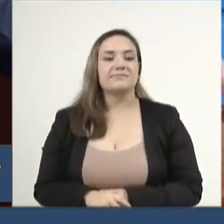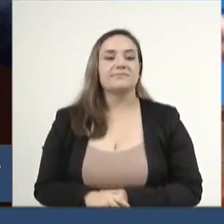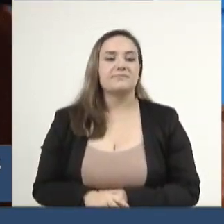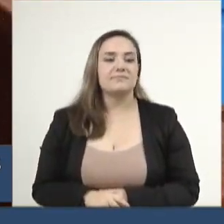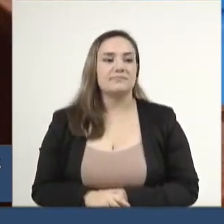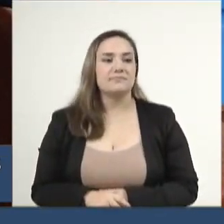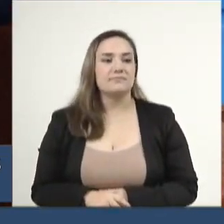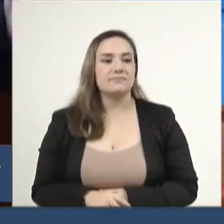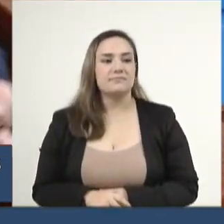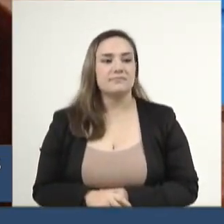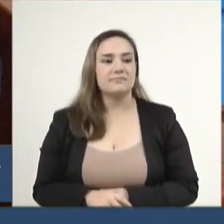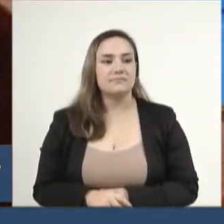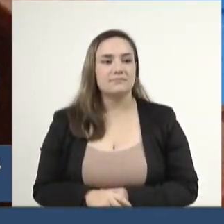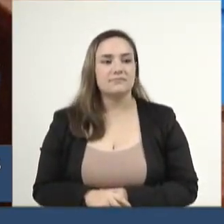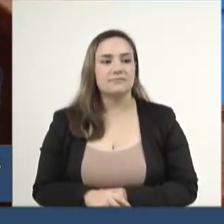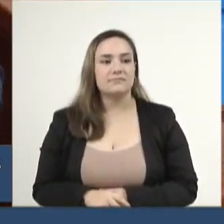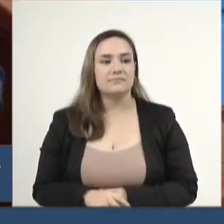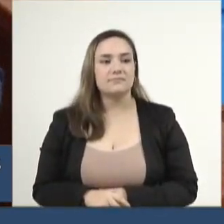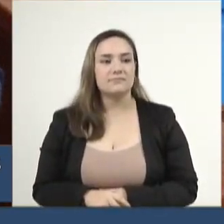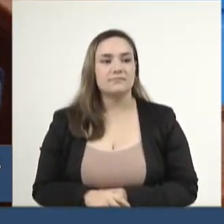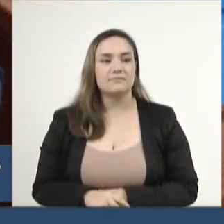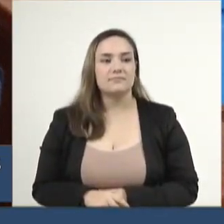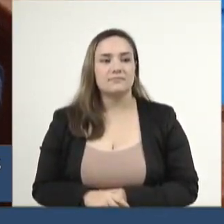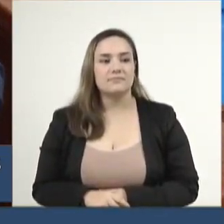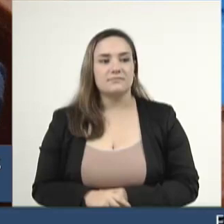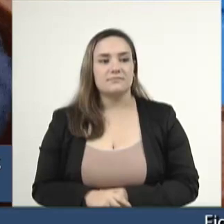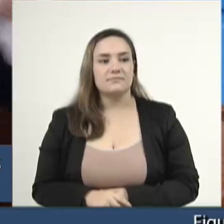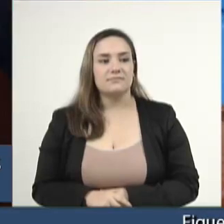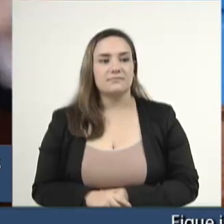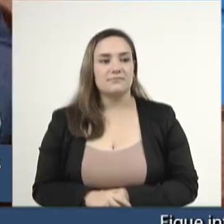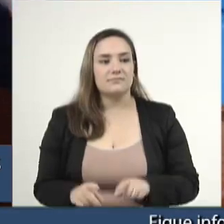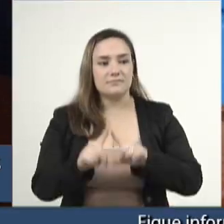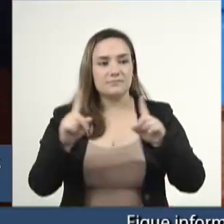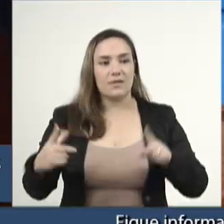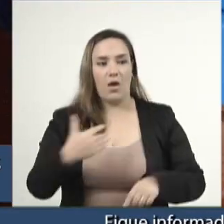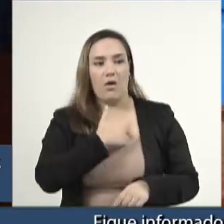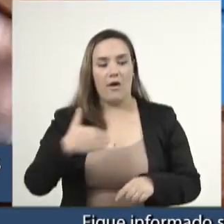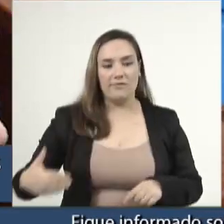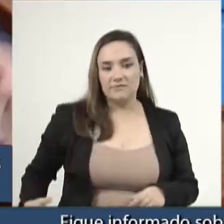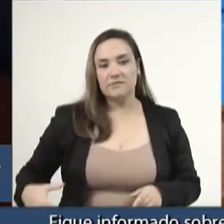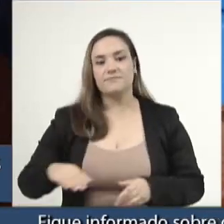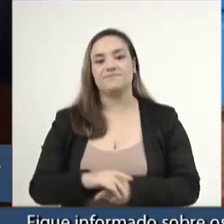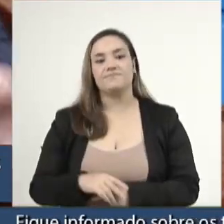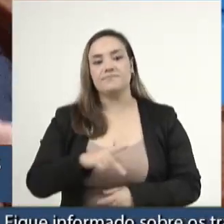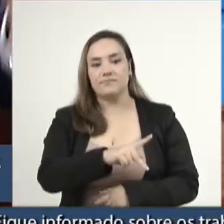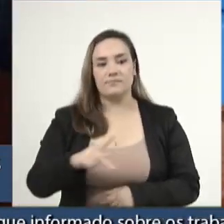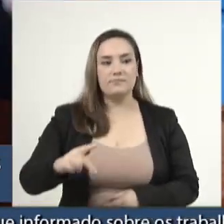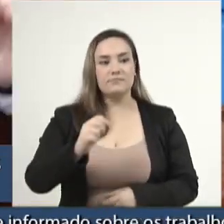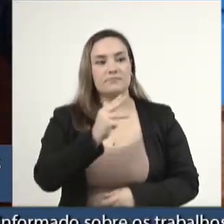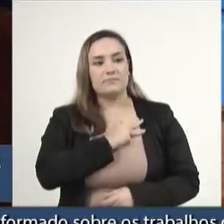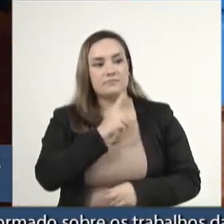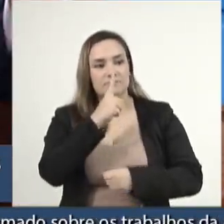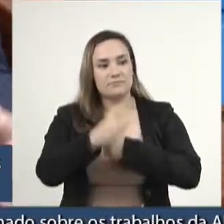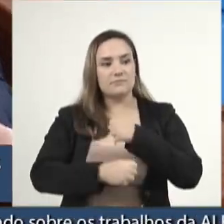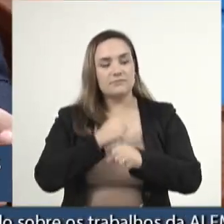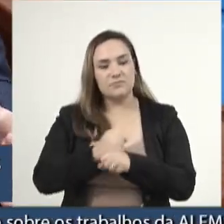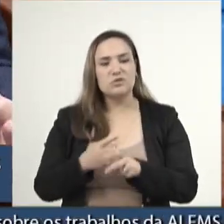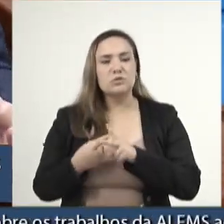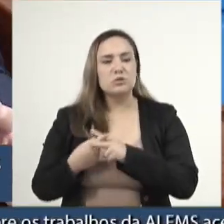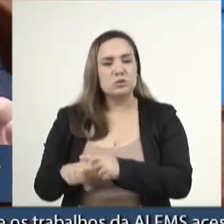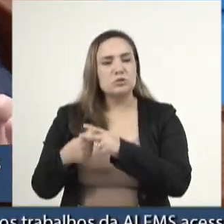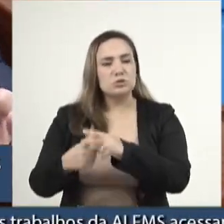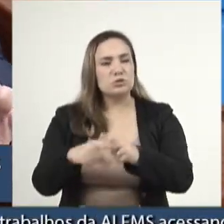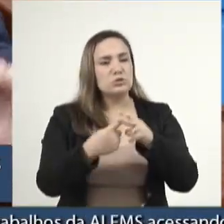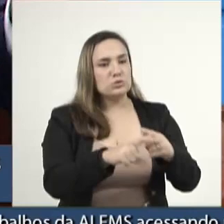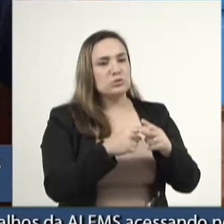Agora, o governo, o governo, o presidente Lula, no primeiro ano, arrumando a casa,